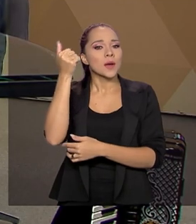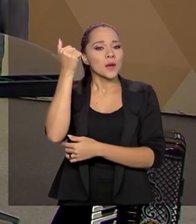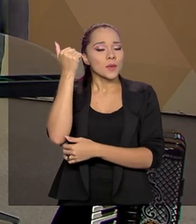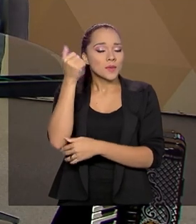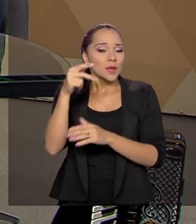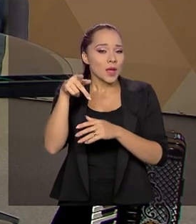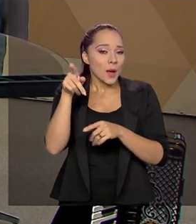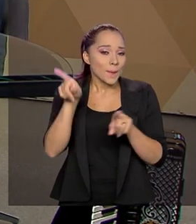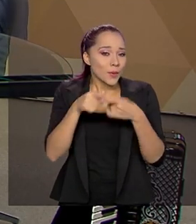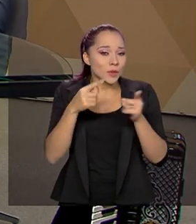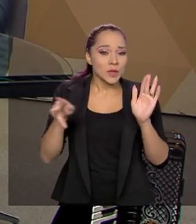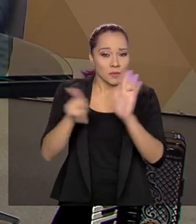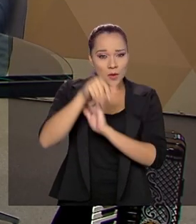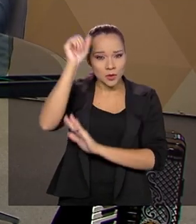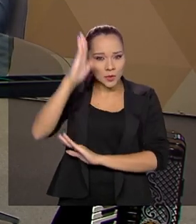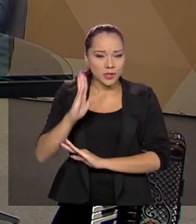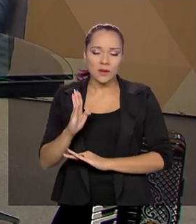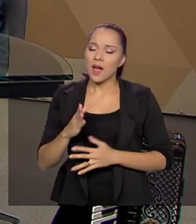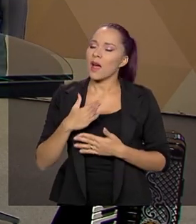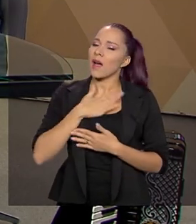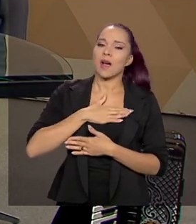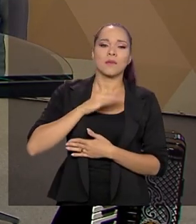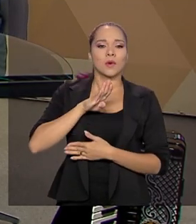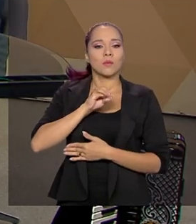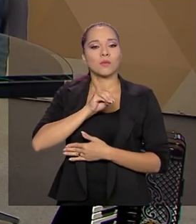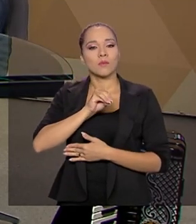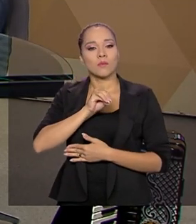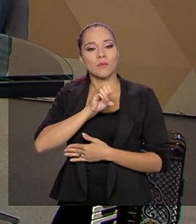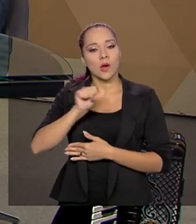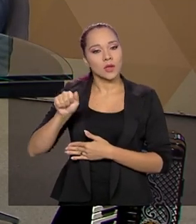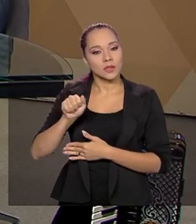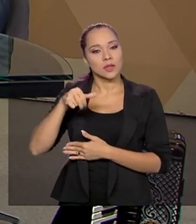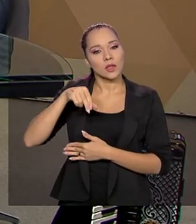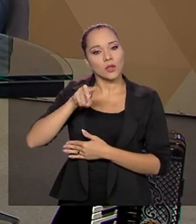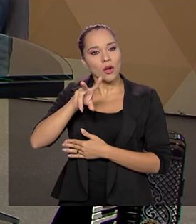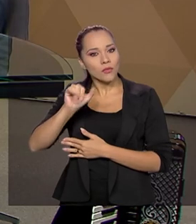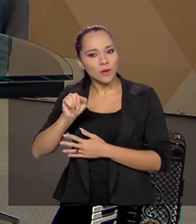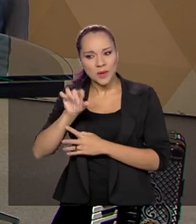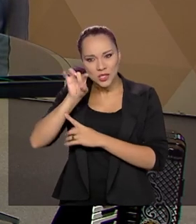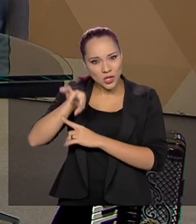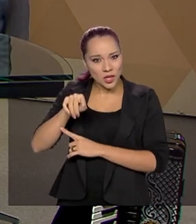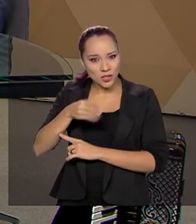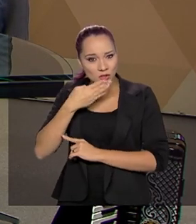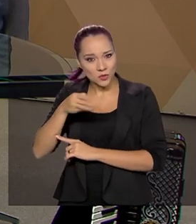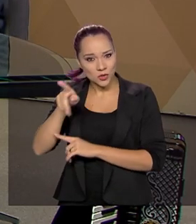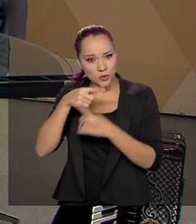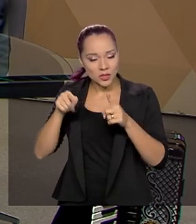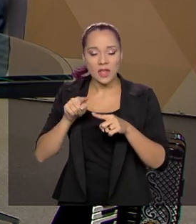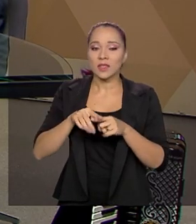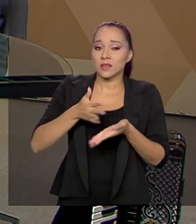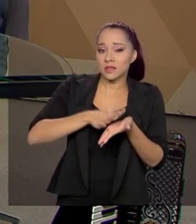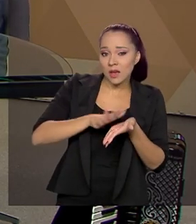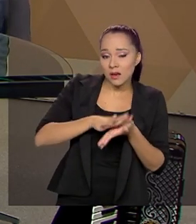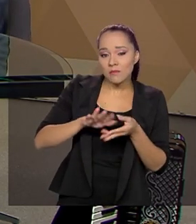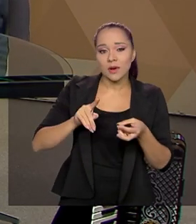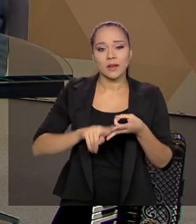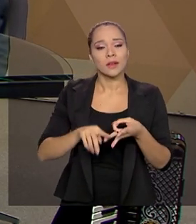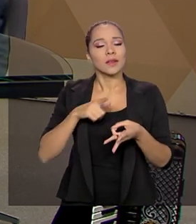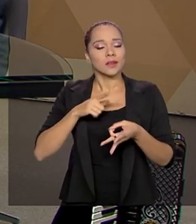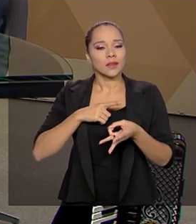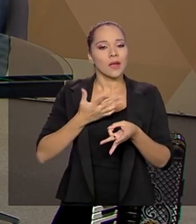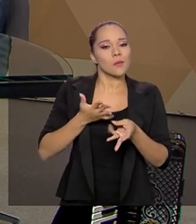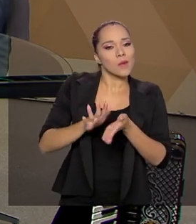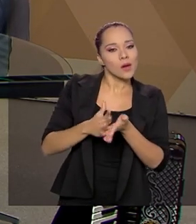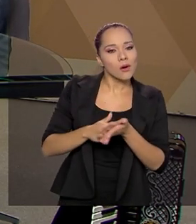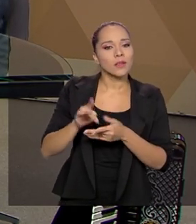fora, era Bossa Nova. Eu sou fã da Bossa Nova, mas o Brasil não é apenas Bossa Nova. O Brasil tem o samba, o Brasil tem o pagode, o